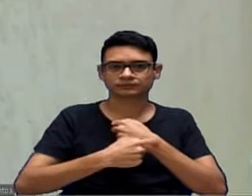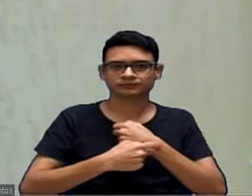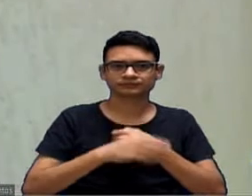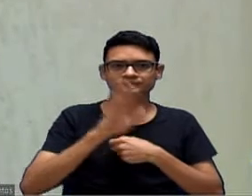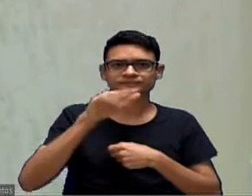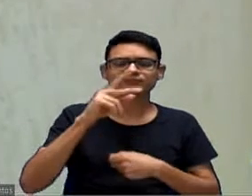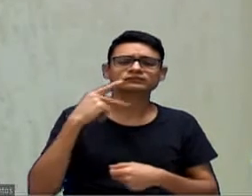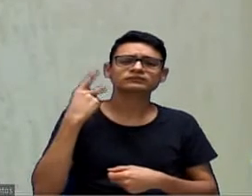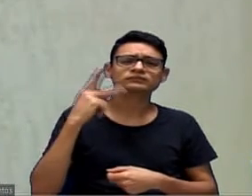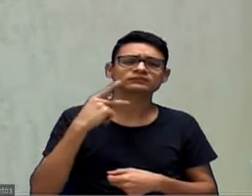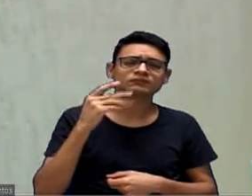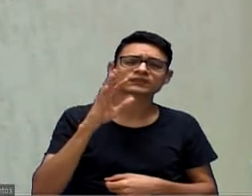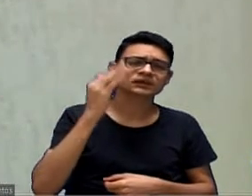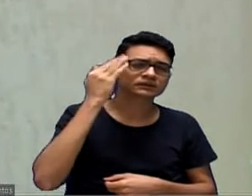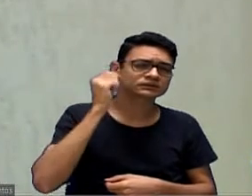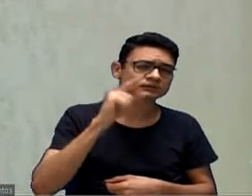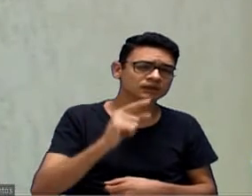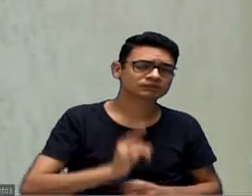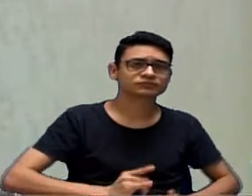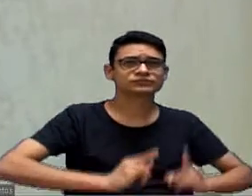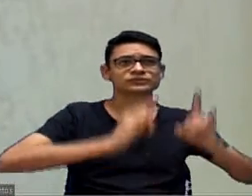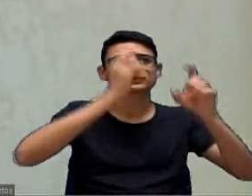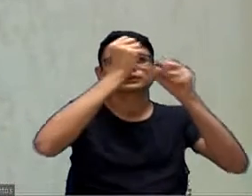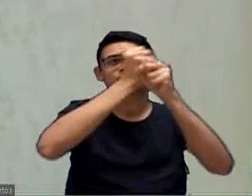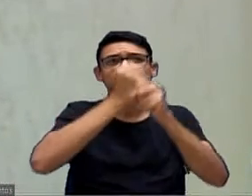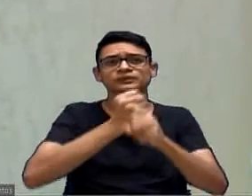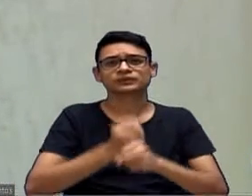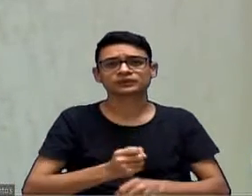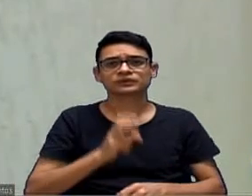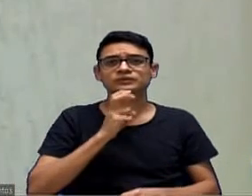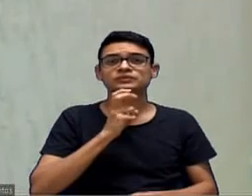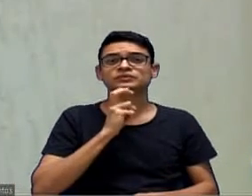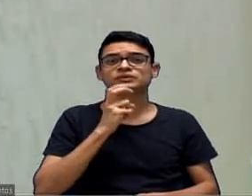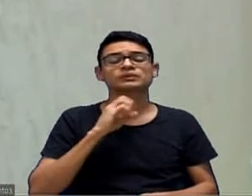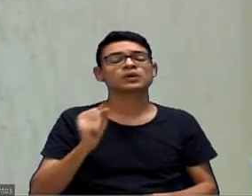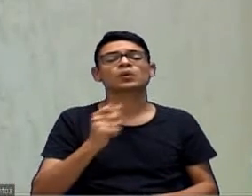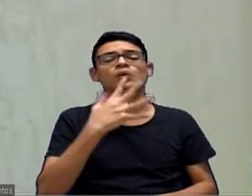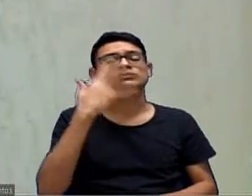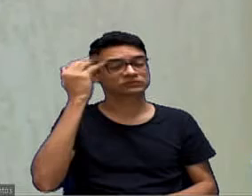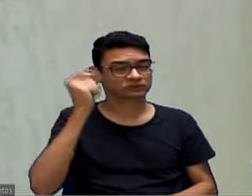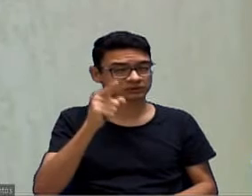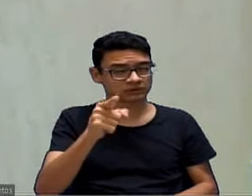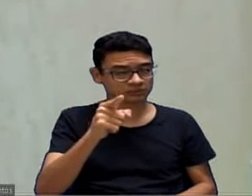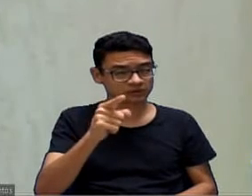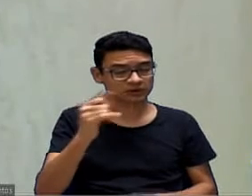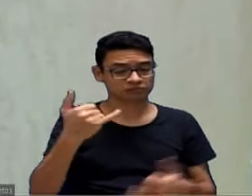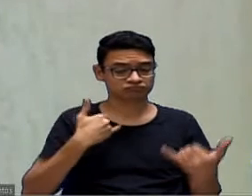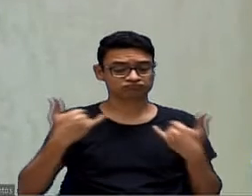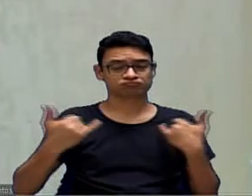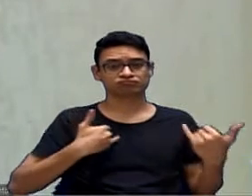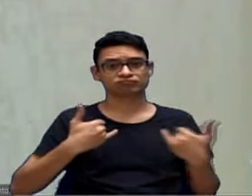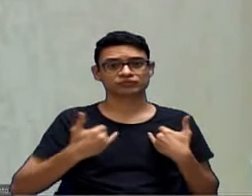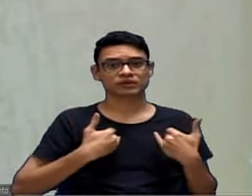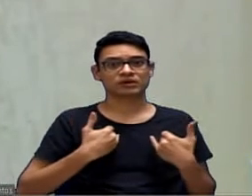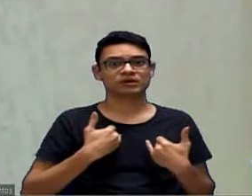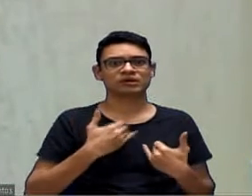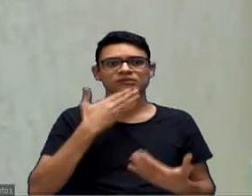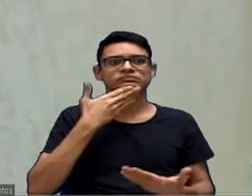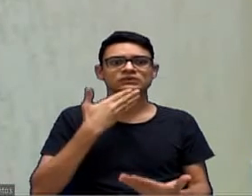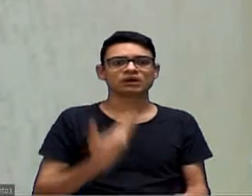condomínios tem em Sorocaba? Não. A última informação que eu tinha, nós temos, pasmem,